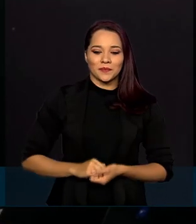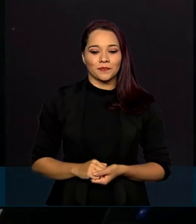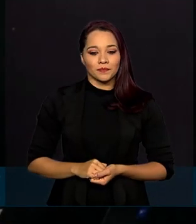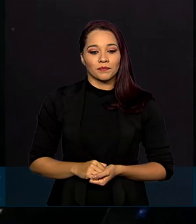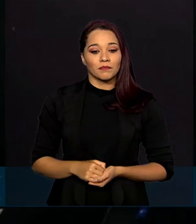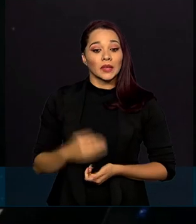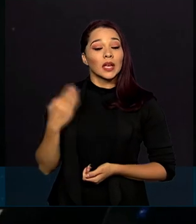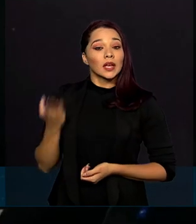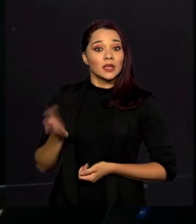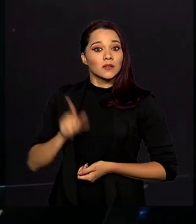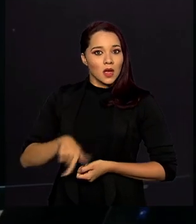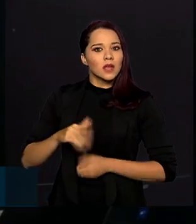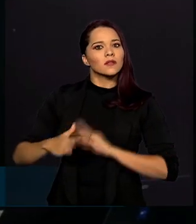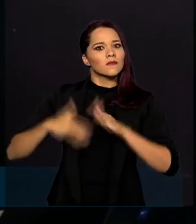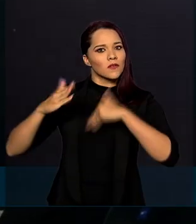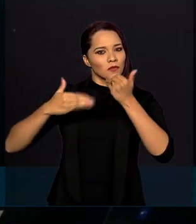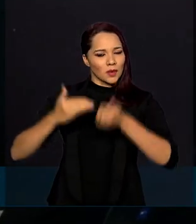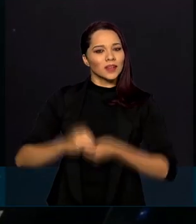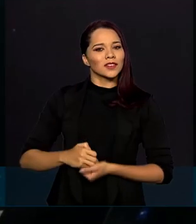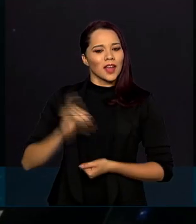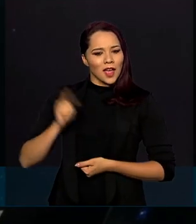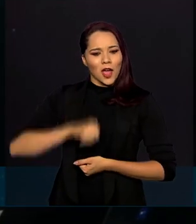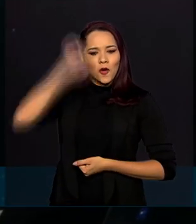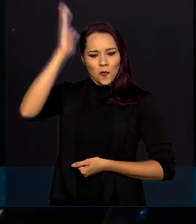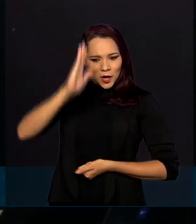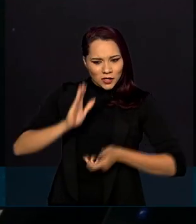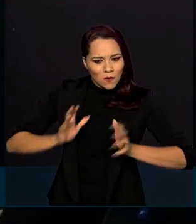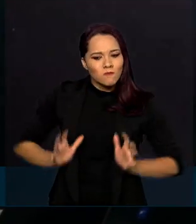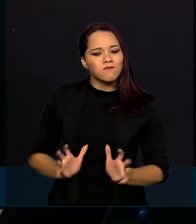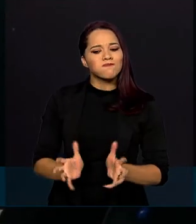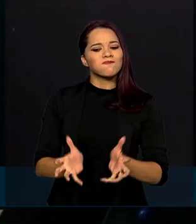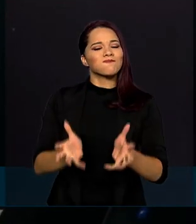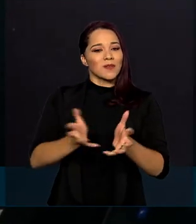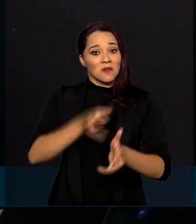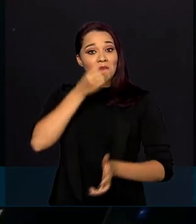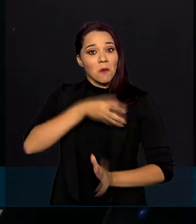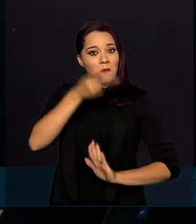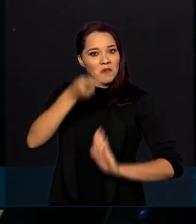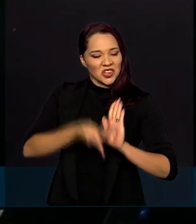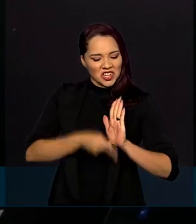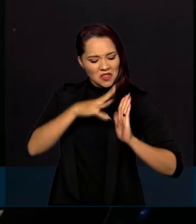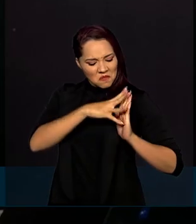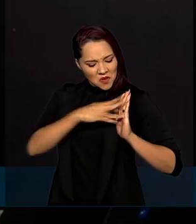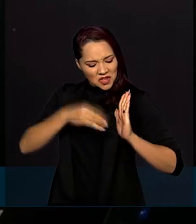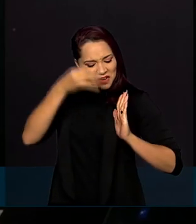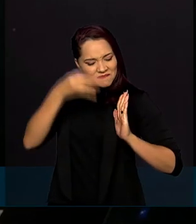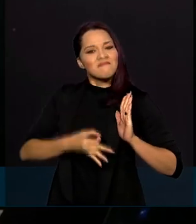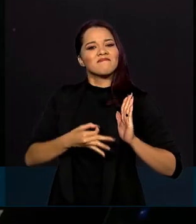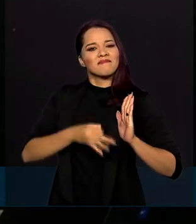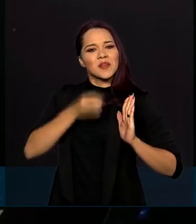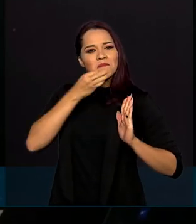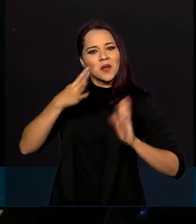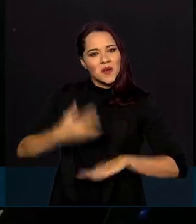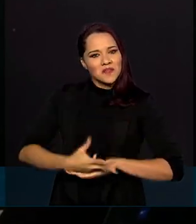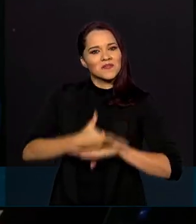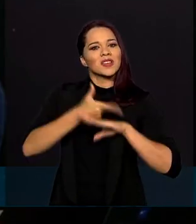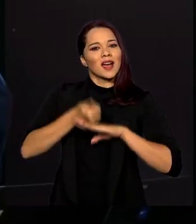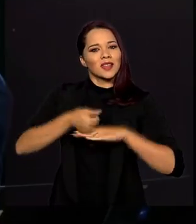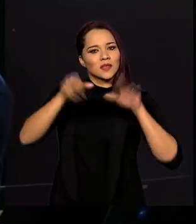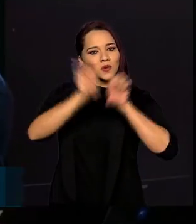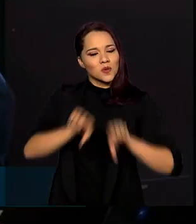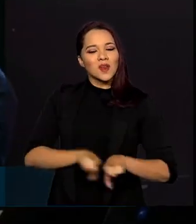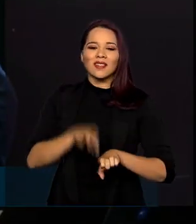Isso é desenvolvimento, isso é trazer o Brasil para frente. Um bom projeto, bem modelado, bem qualificado, bem estruturado,